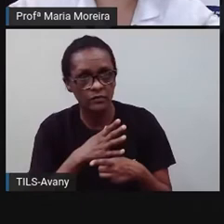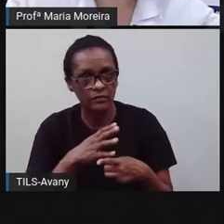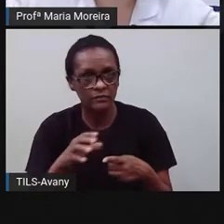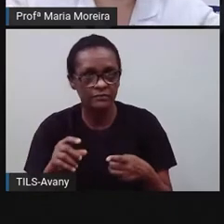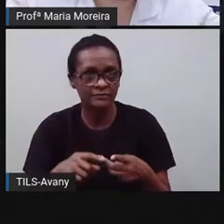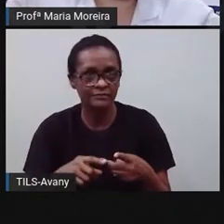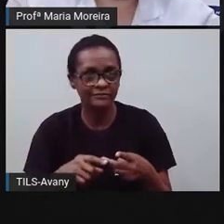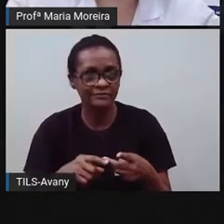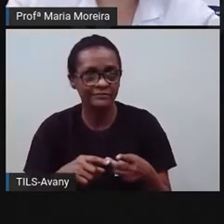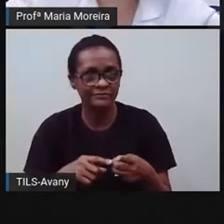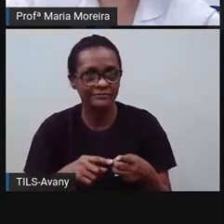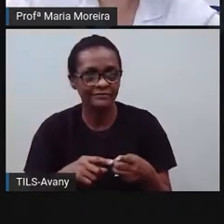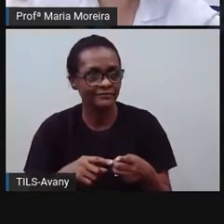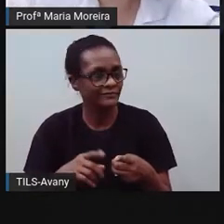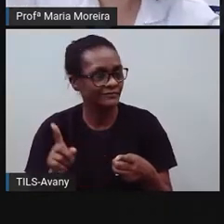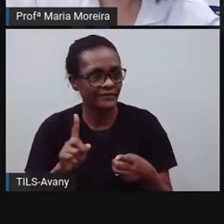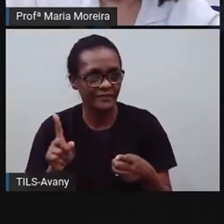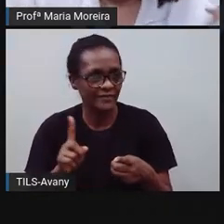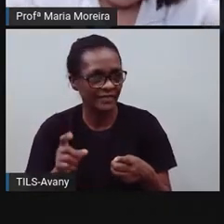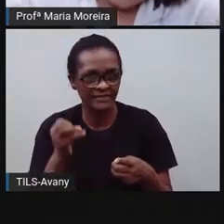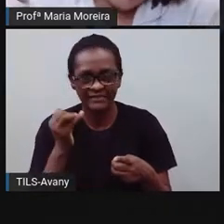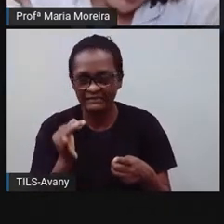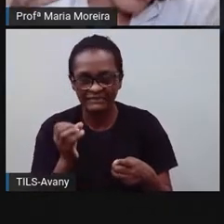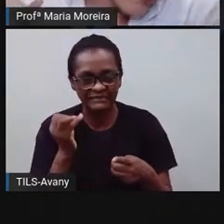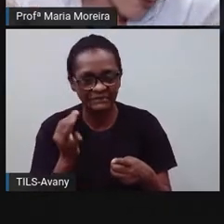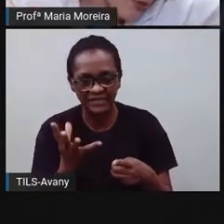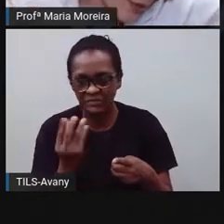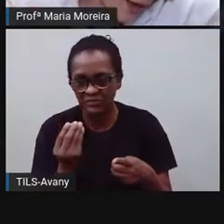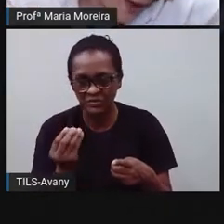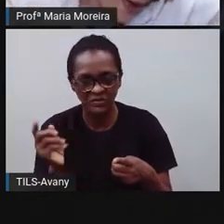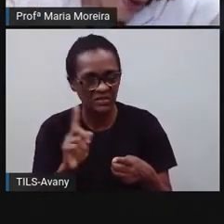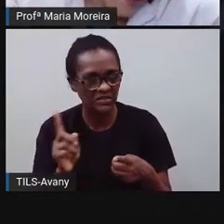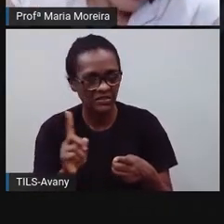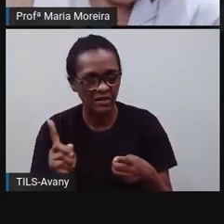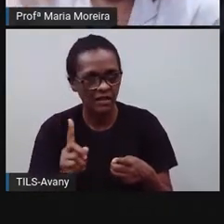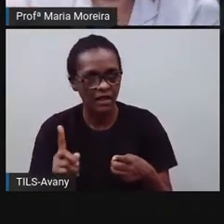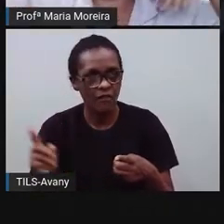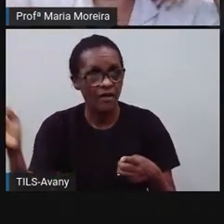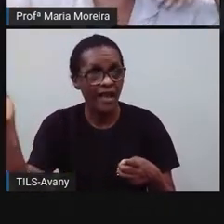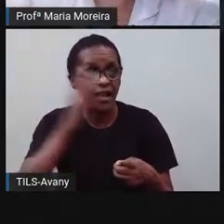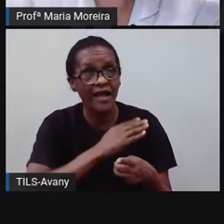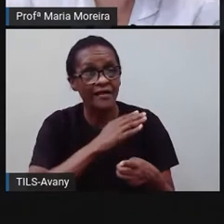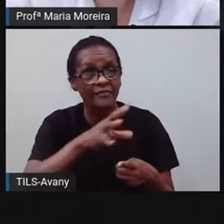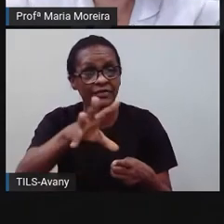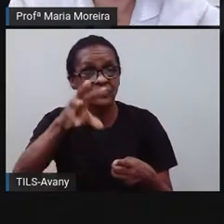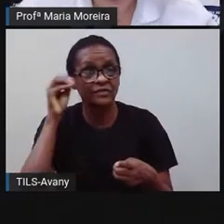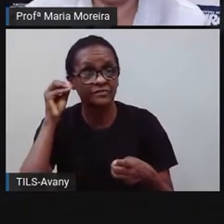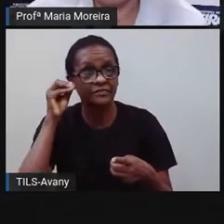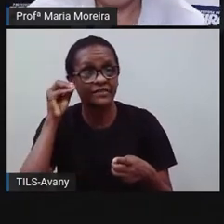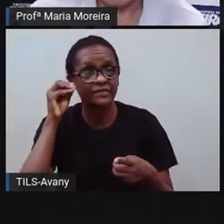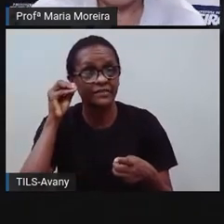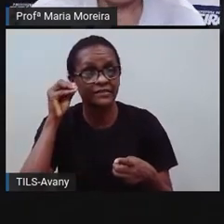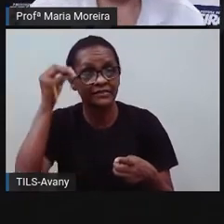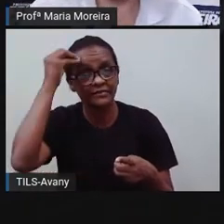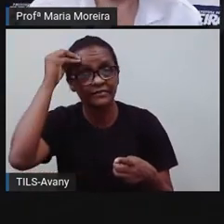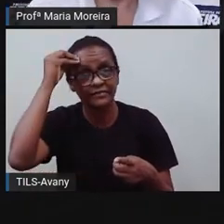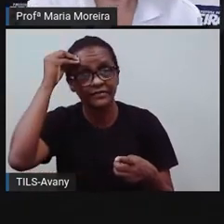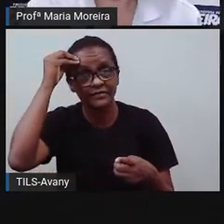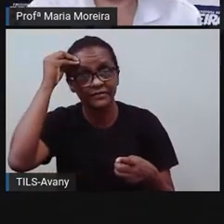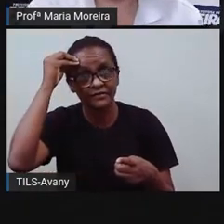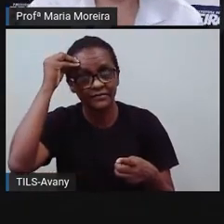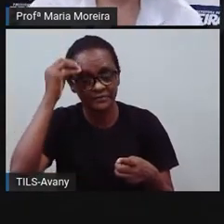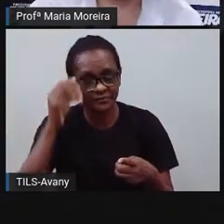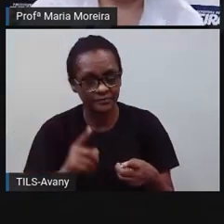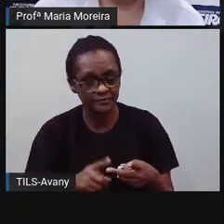floreios, né? porque o gato subiu no telhado e depois ele caiu, né? Não. Bom,